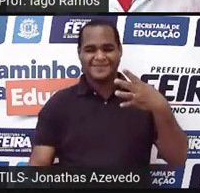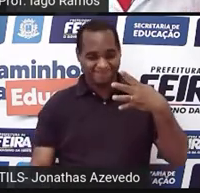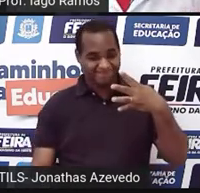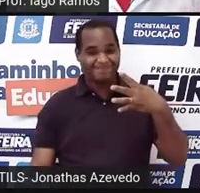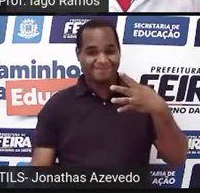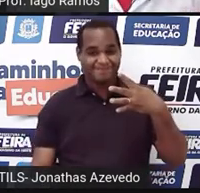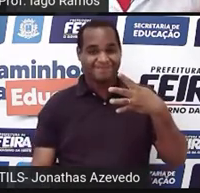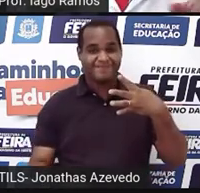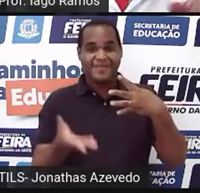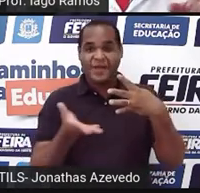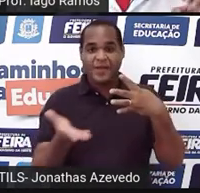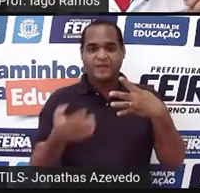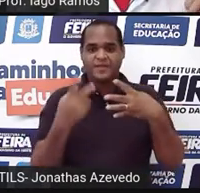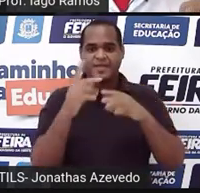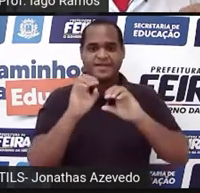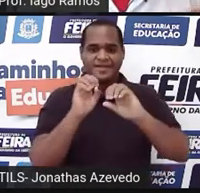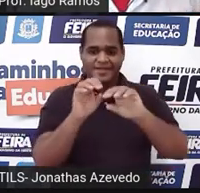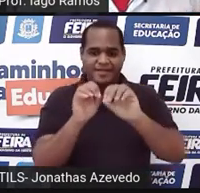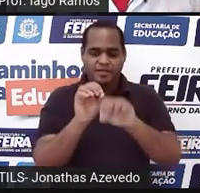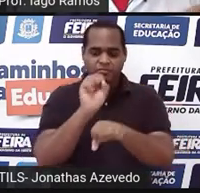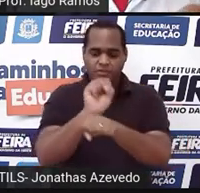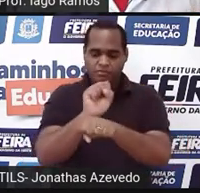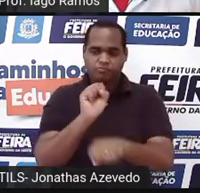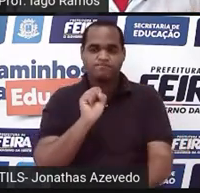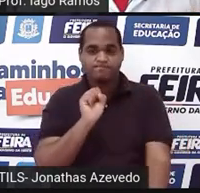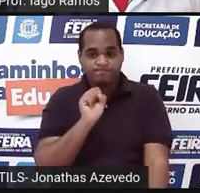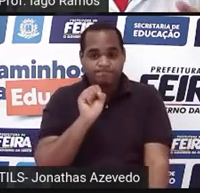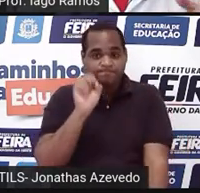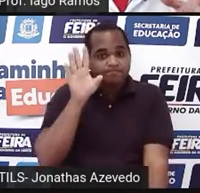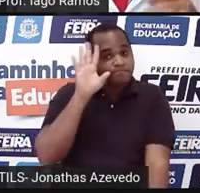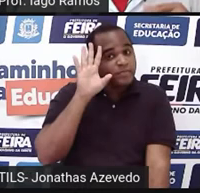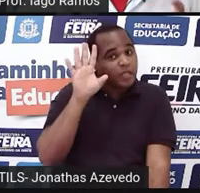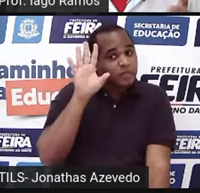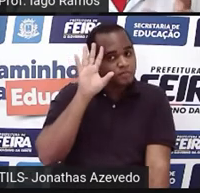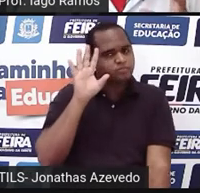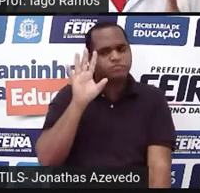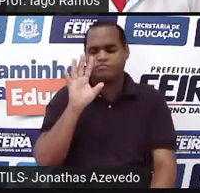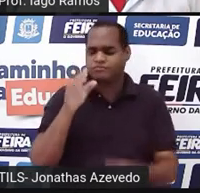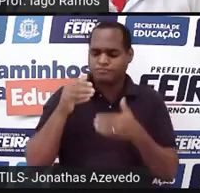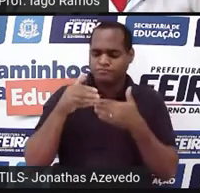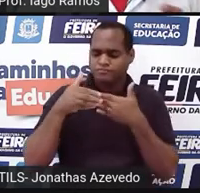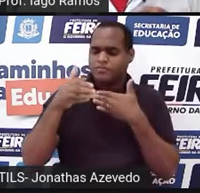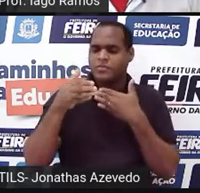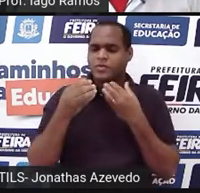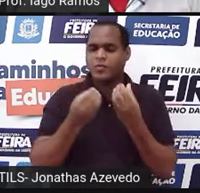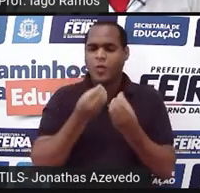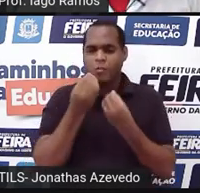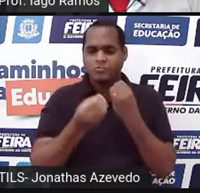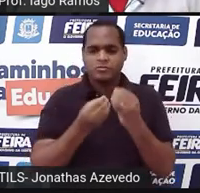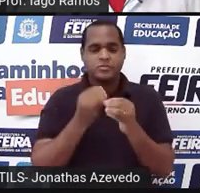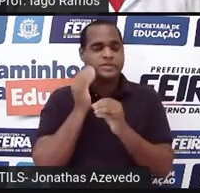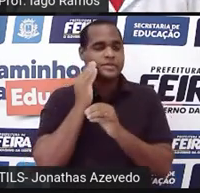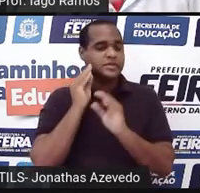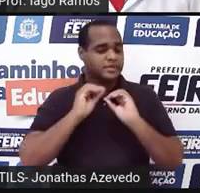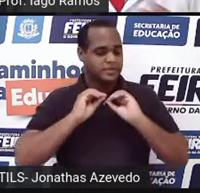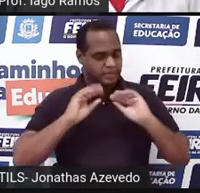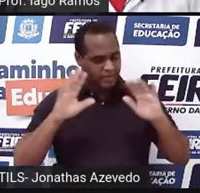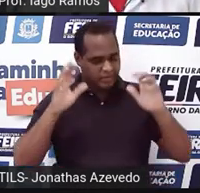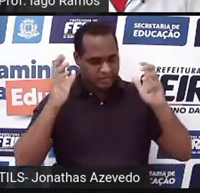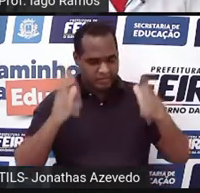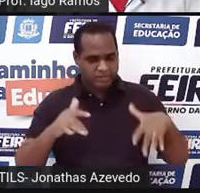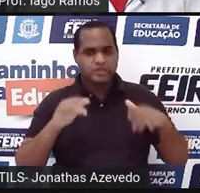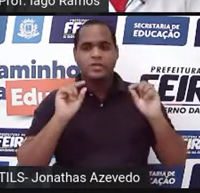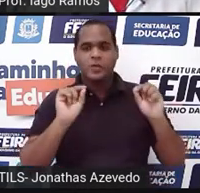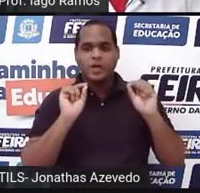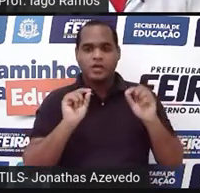esse momento da aula a gente para um pouquinho para saber como é que a gente está indo, como é que a gente está entendendo as coisas, o quanto